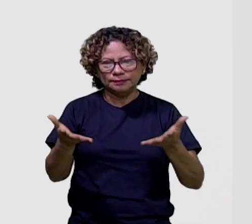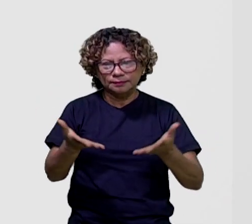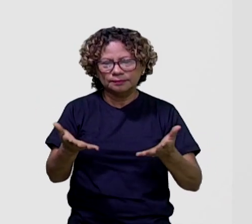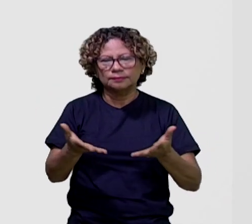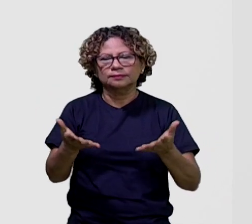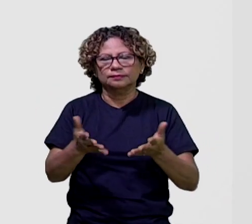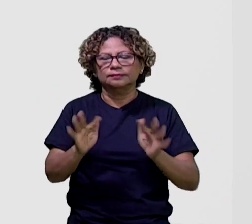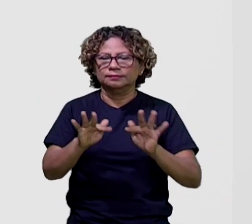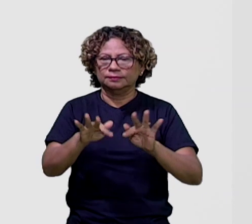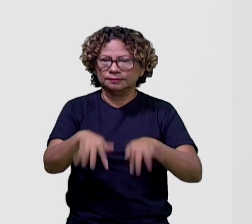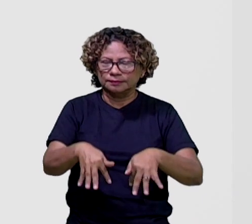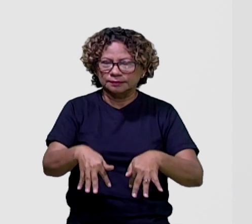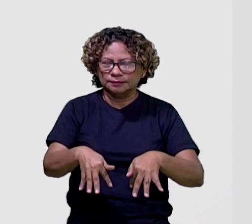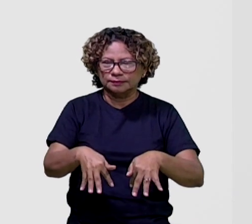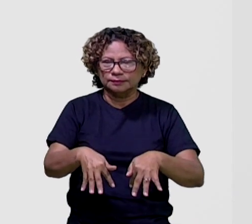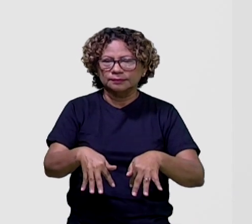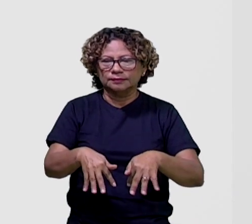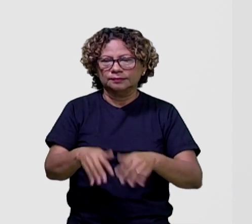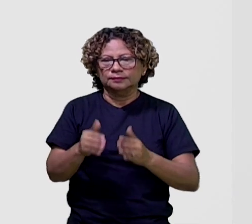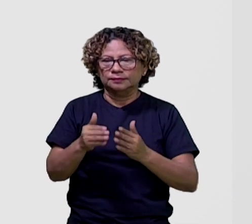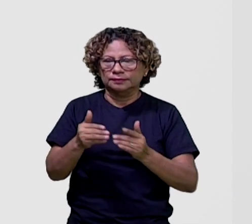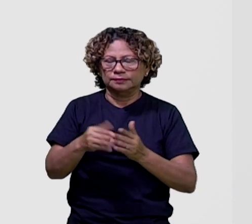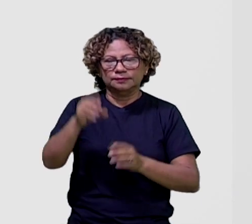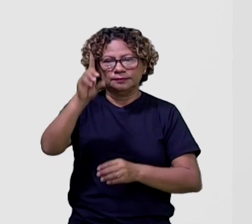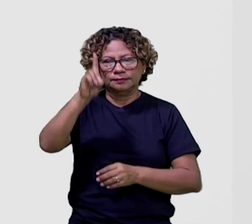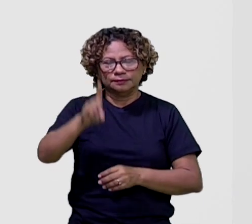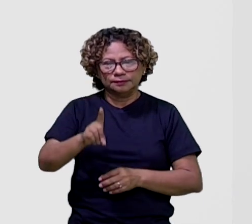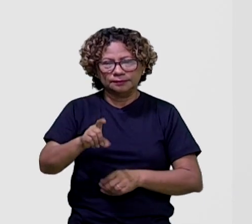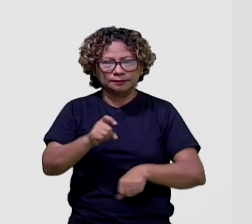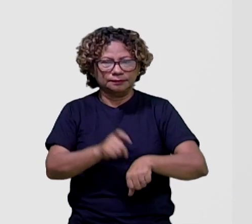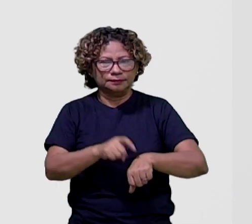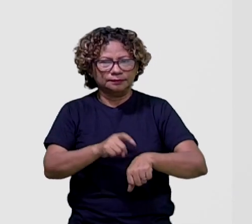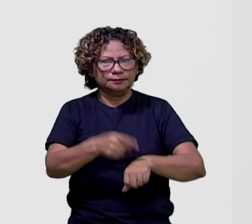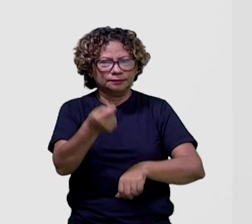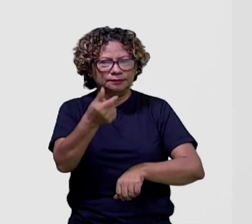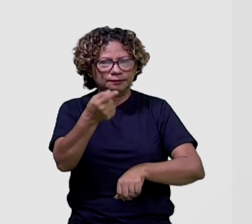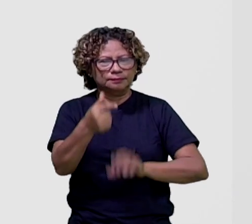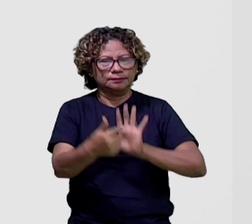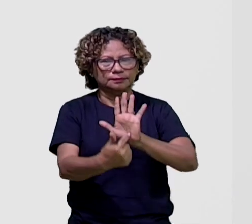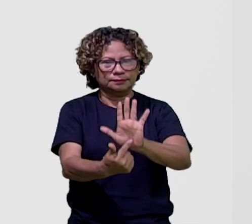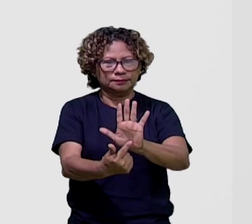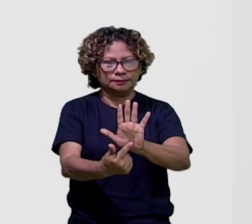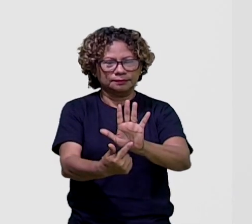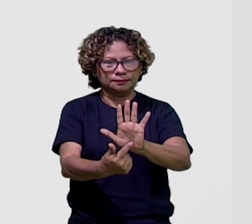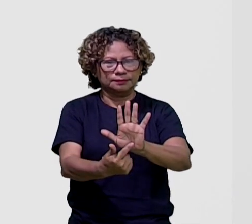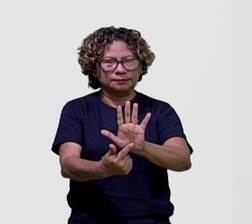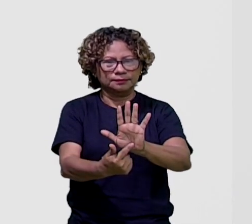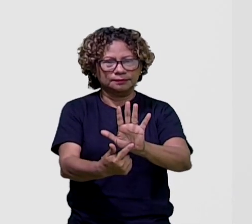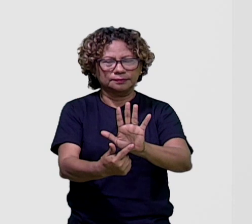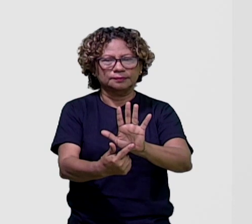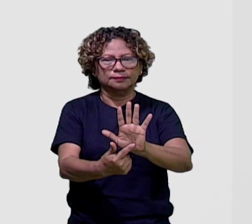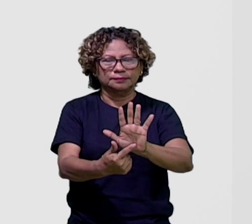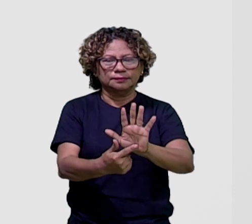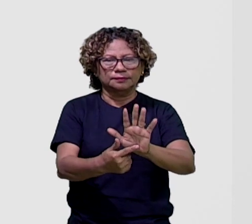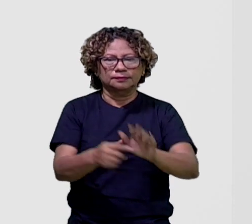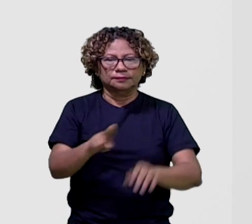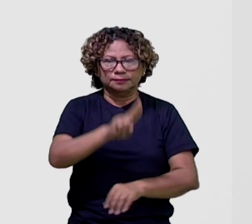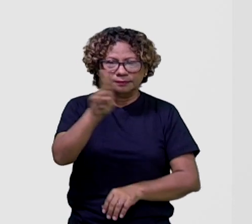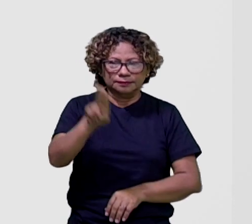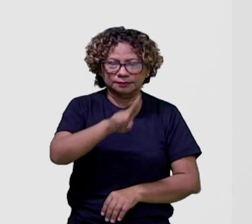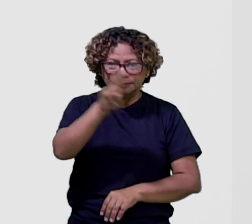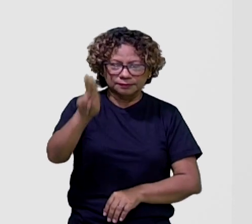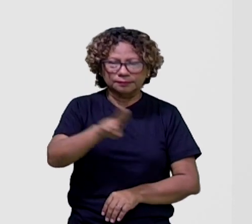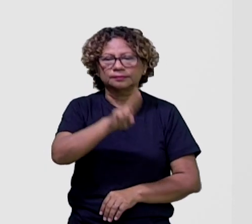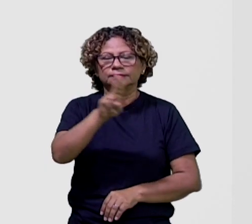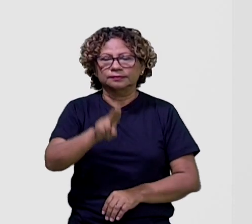vocês, vou pedir para a diretora deixar mais um minutinho essa tela para vocês usarem aí o celular de vocês,